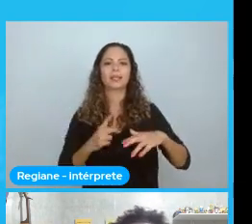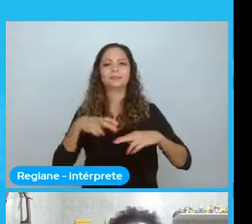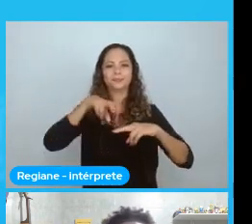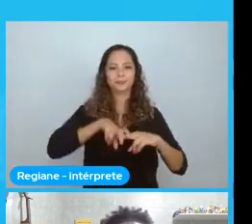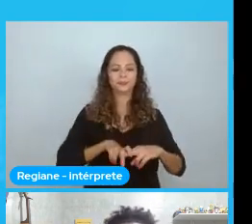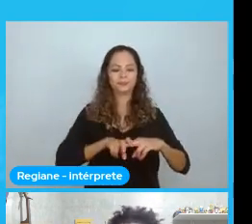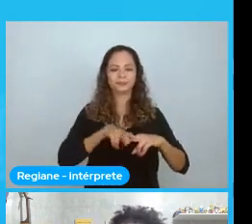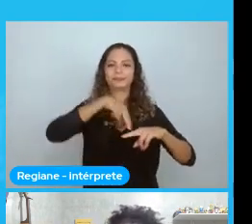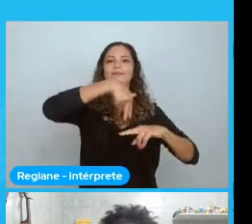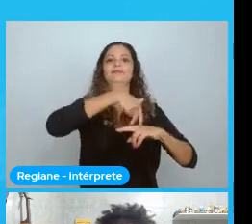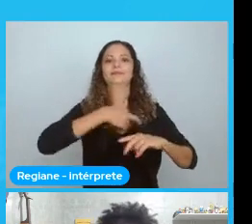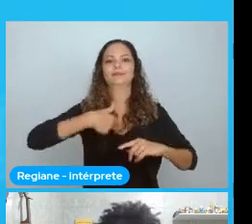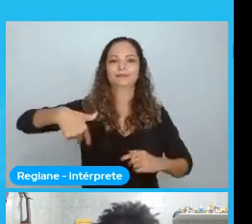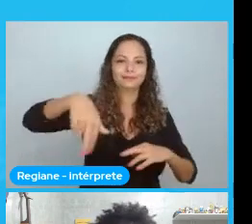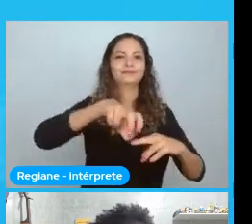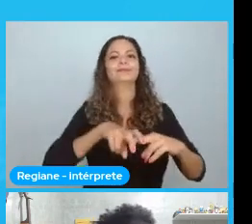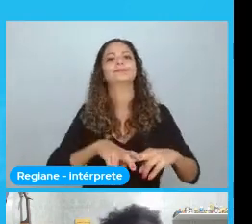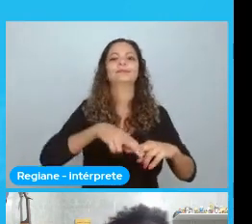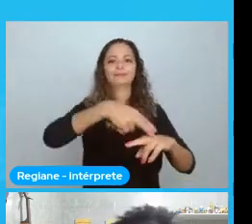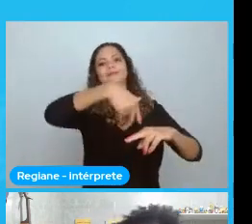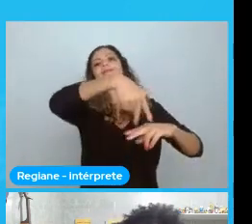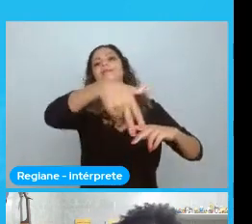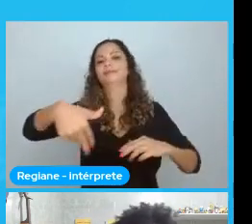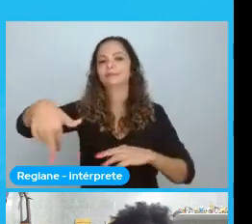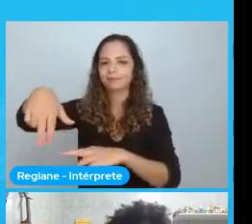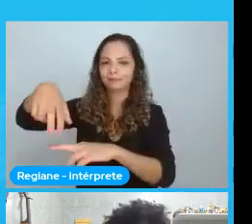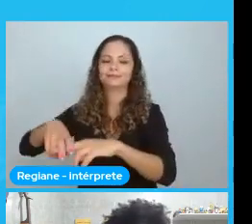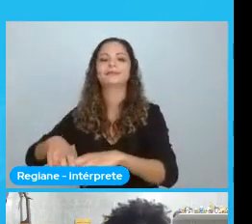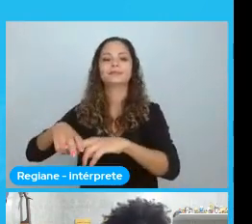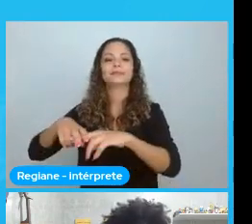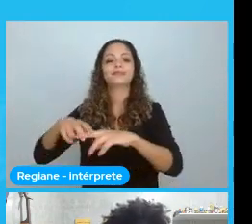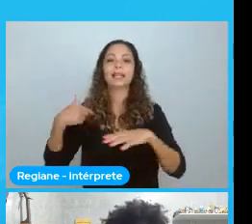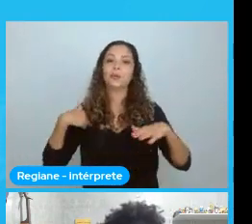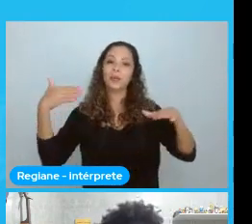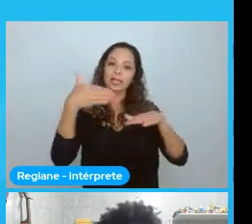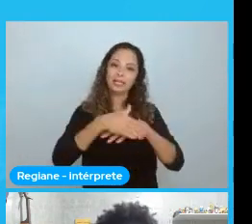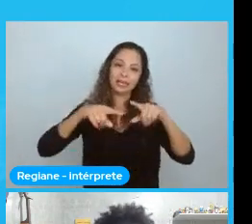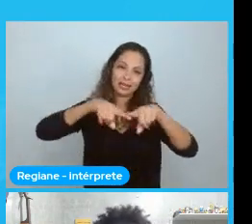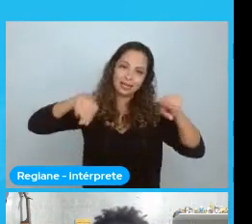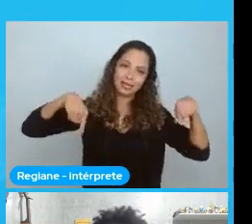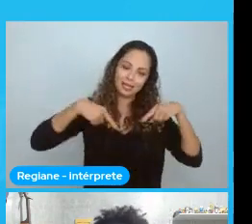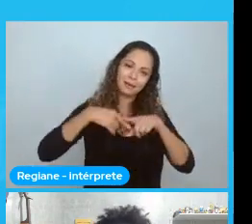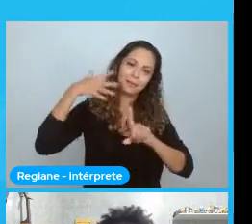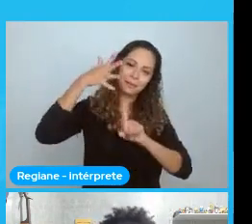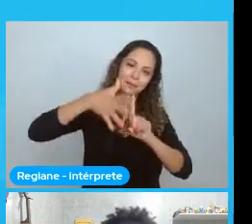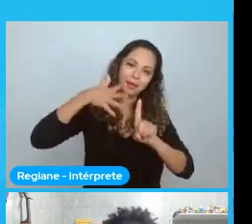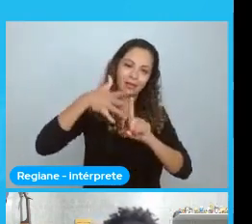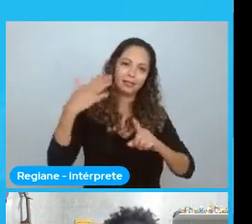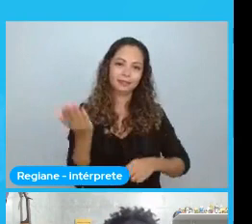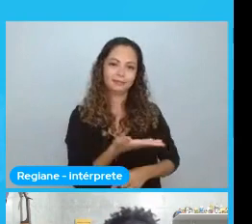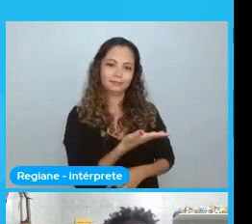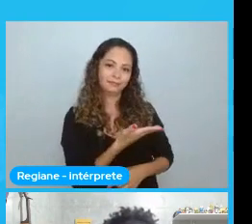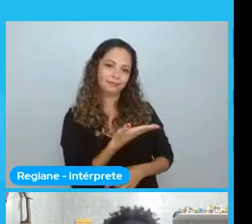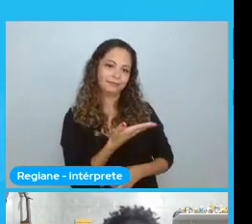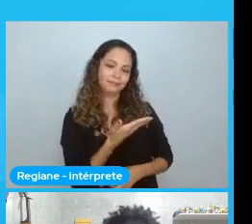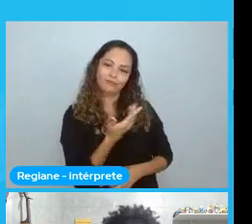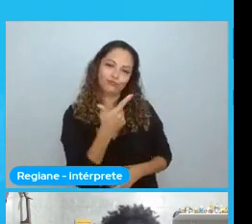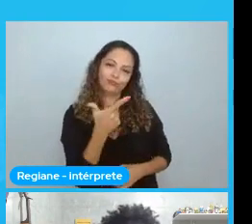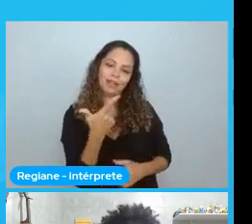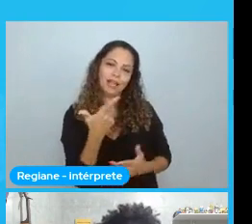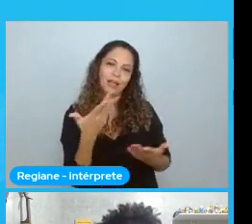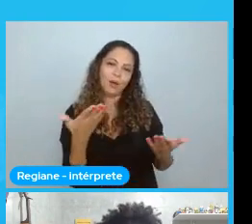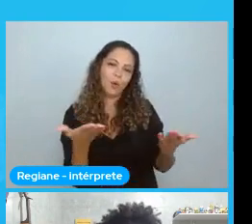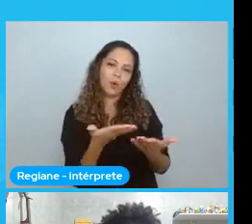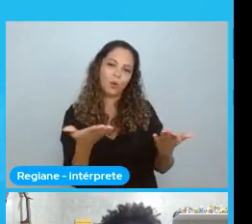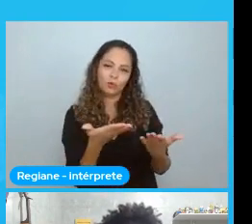coisa e tal. E aí, eu entrei na palestra dessa pessoa. Que, infelizmente, não está mais conosco. Mas, eu entrei na